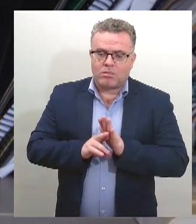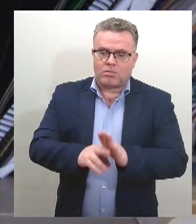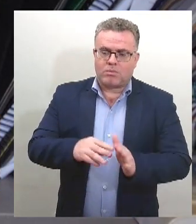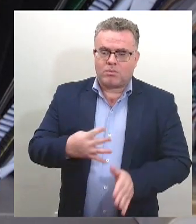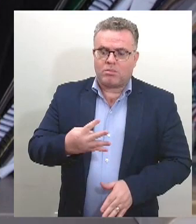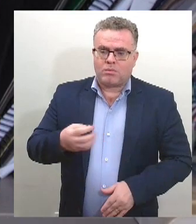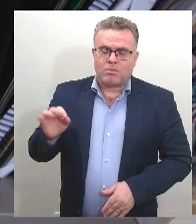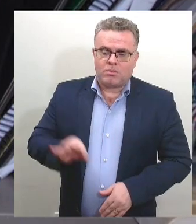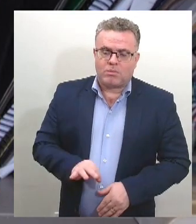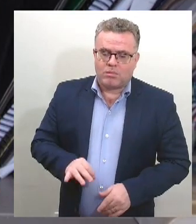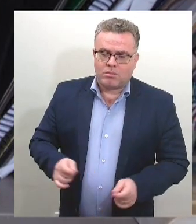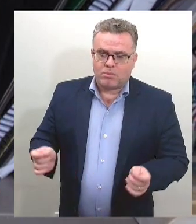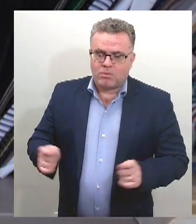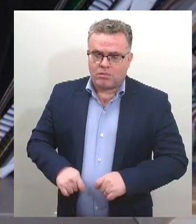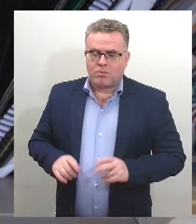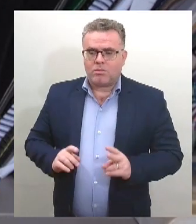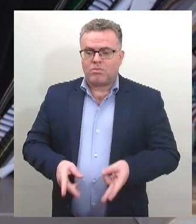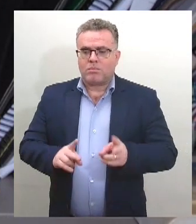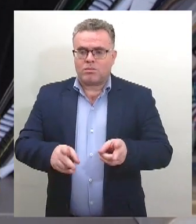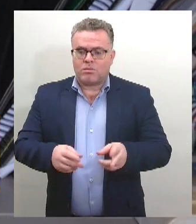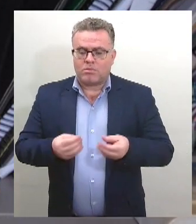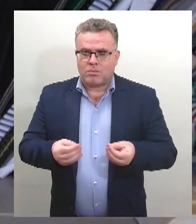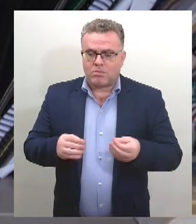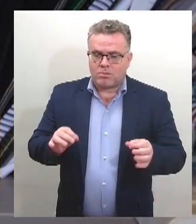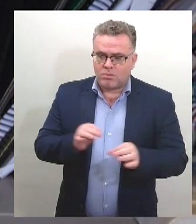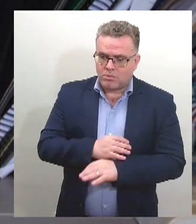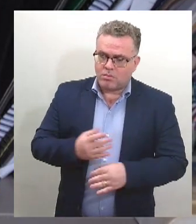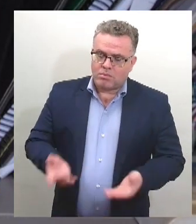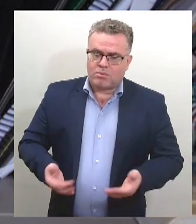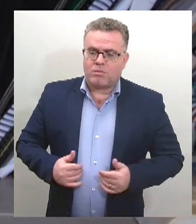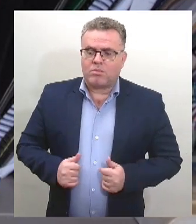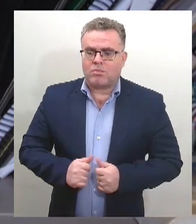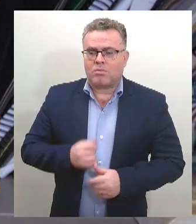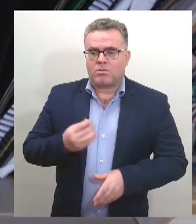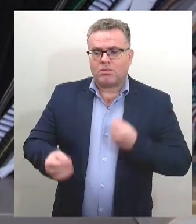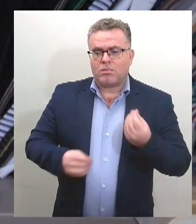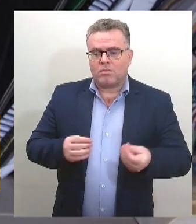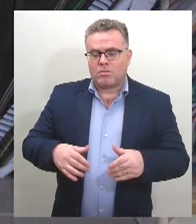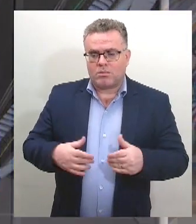negra ocupando esses postos no serviço público federal.